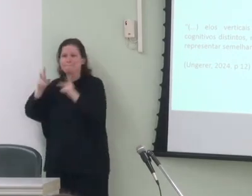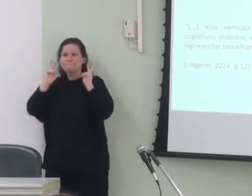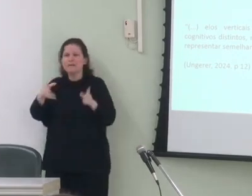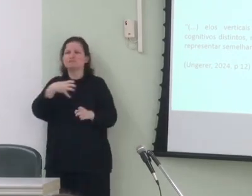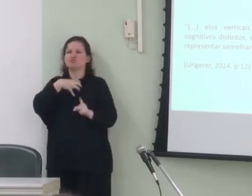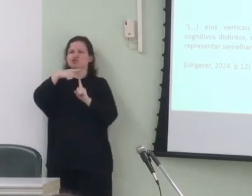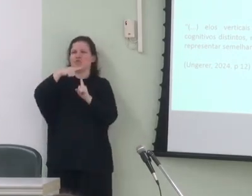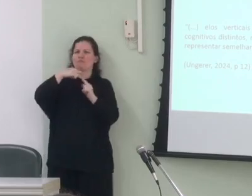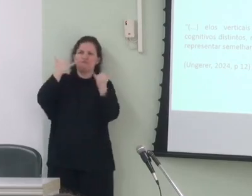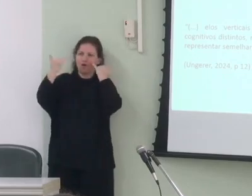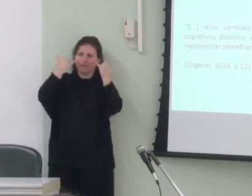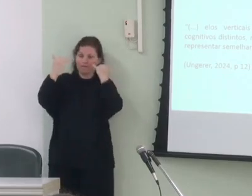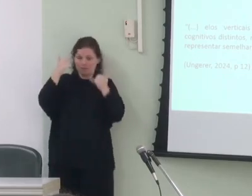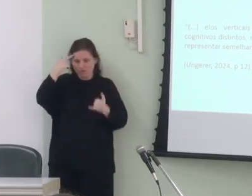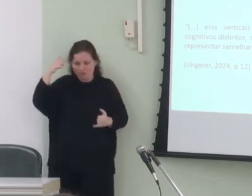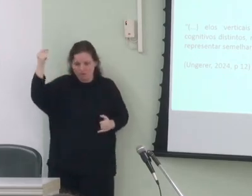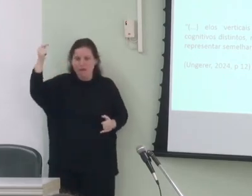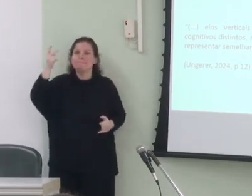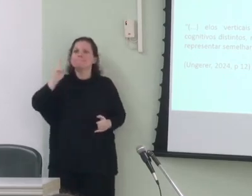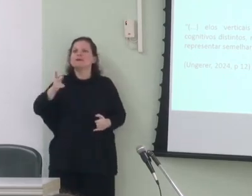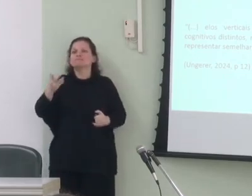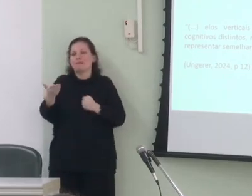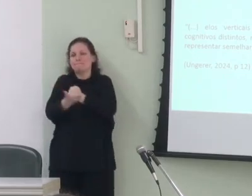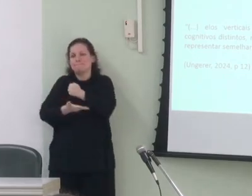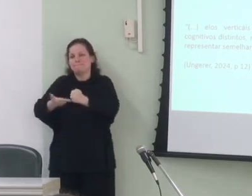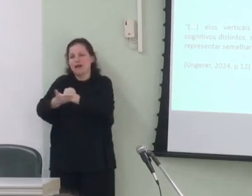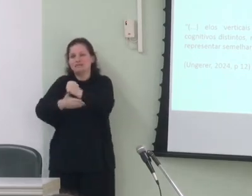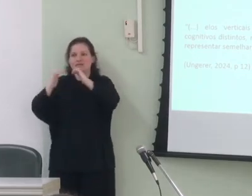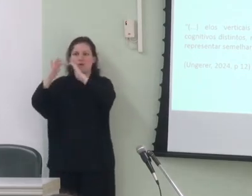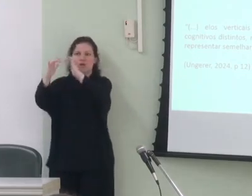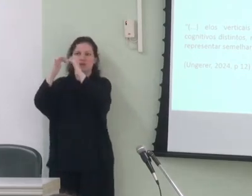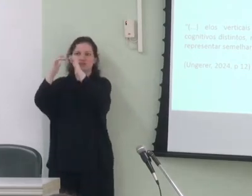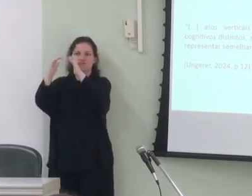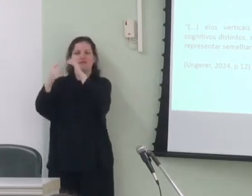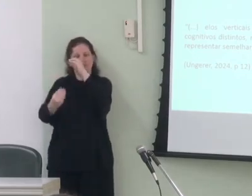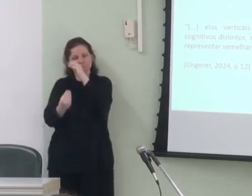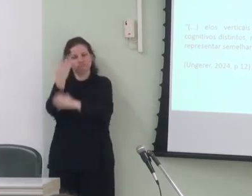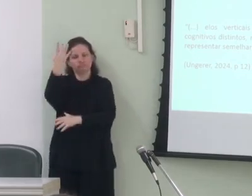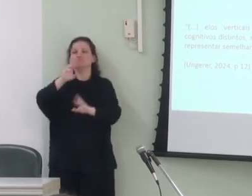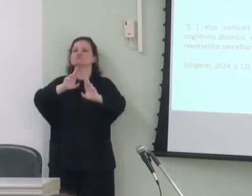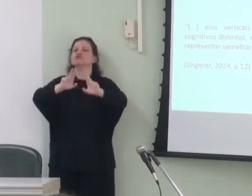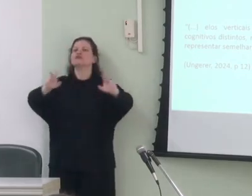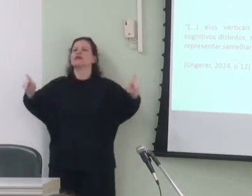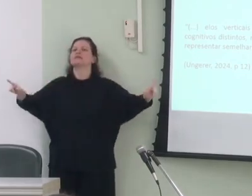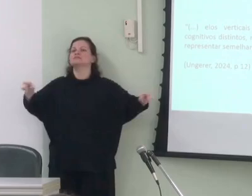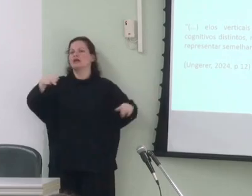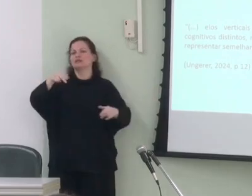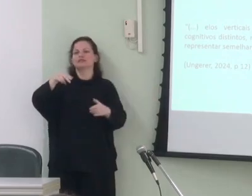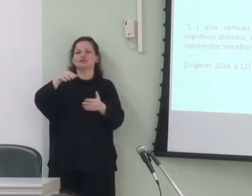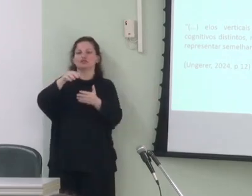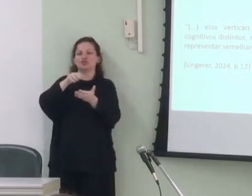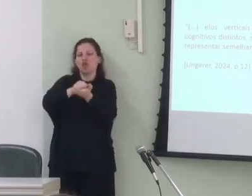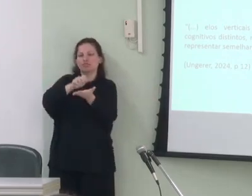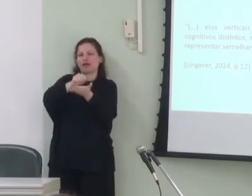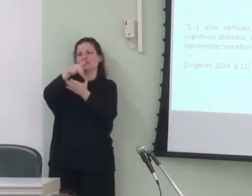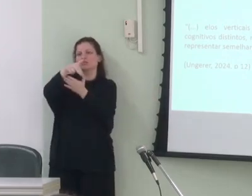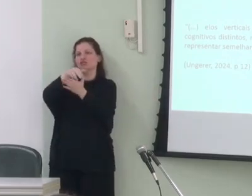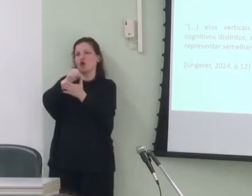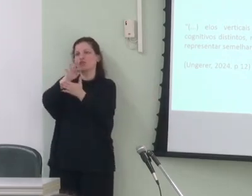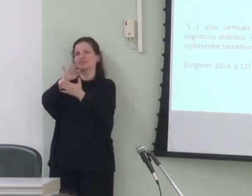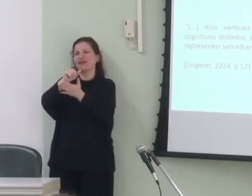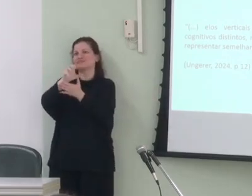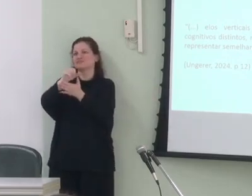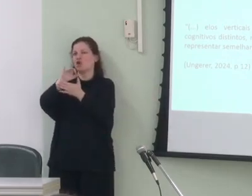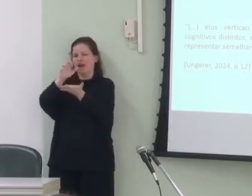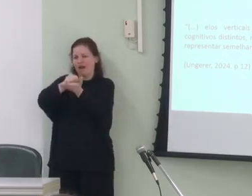informação e seriam acionados por uma mesma base cognitiva constituindo assim diferenças notacionais e não conceituais